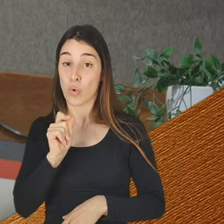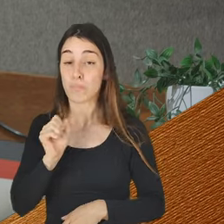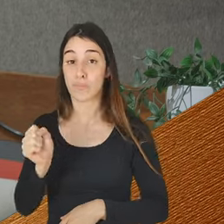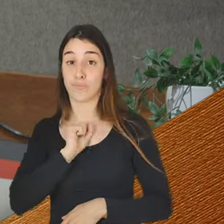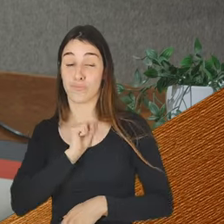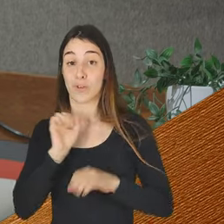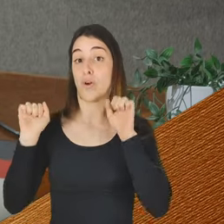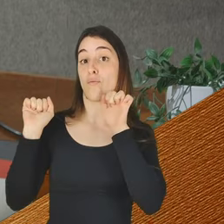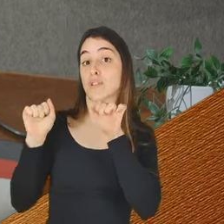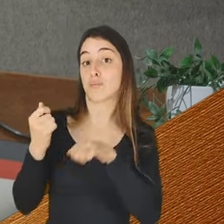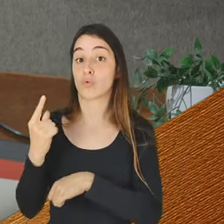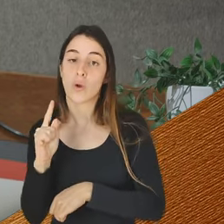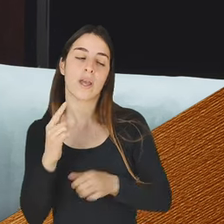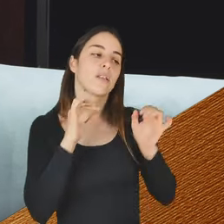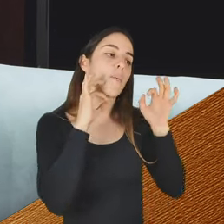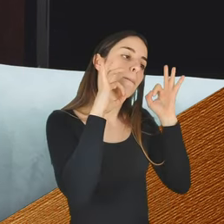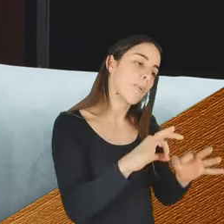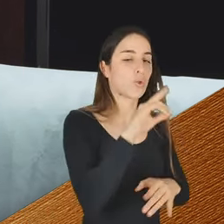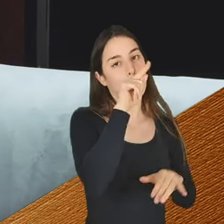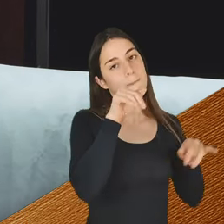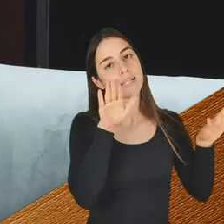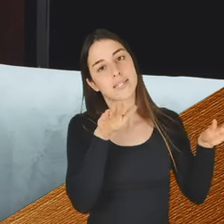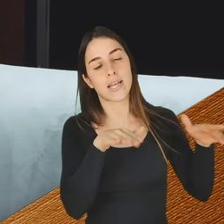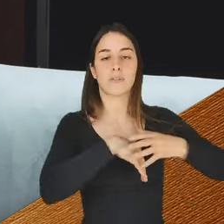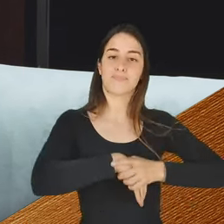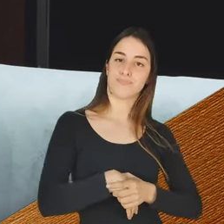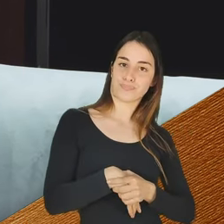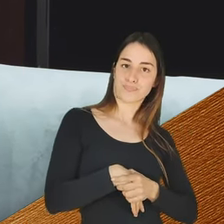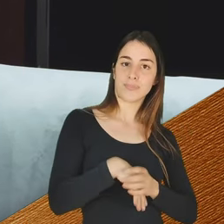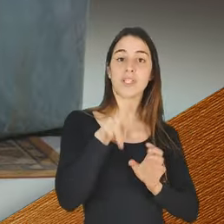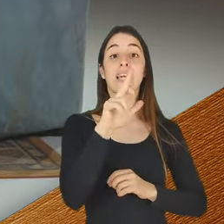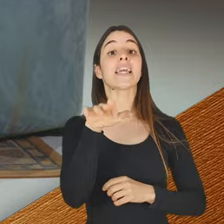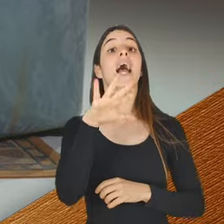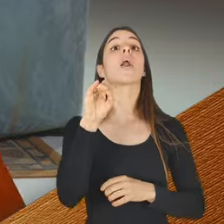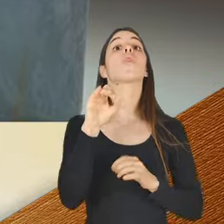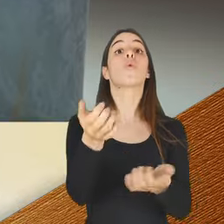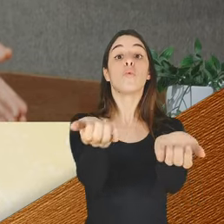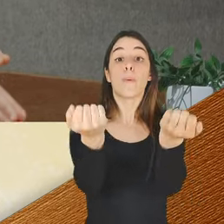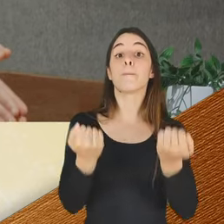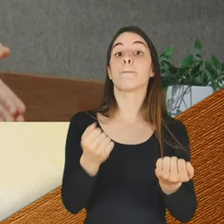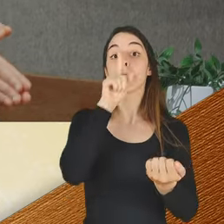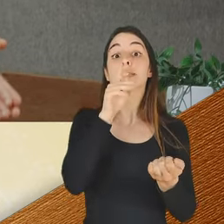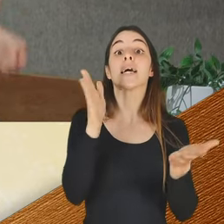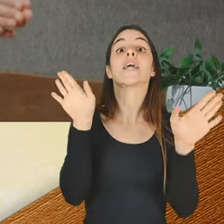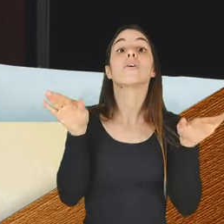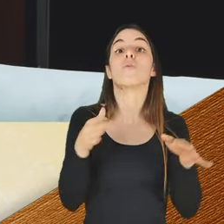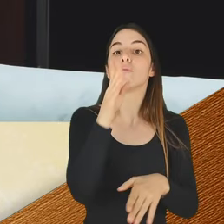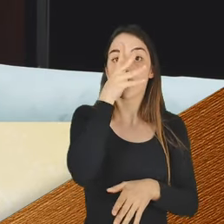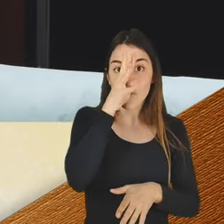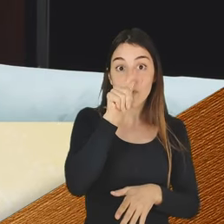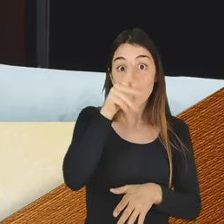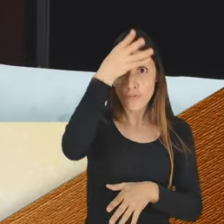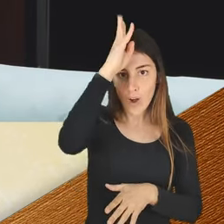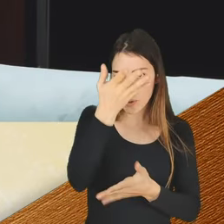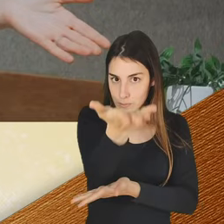Então fica passarinho. Ricardo, mete o miúdo no forno. Está feito. Obrigado. Paulo, muito obrigada por ter estado aqui connosco